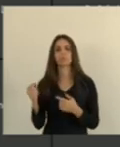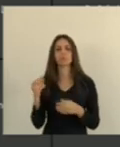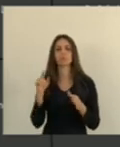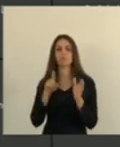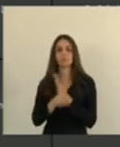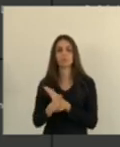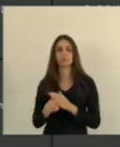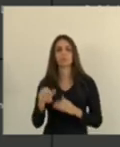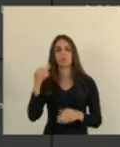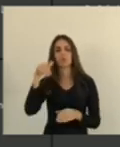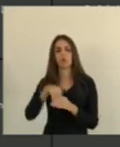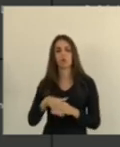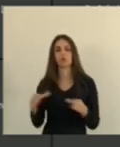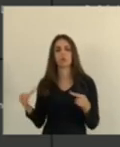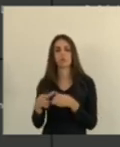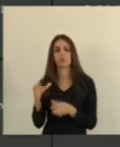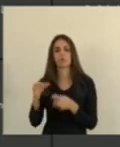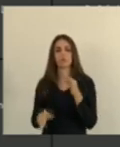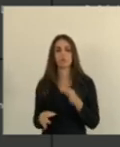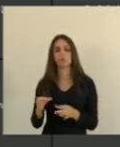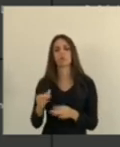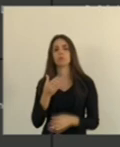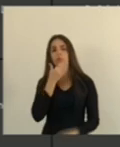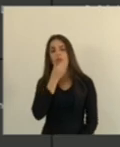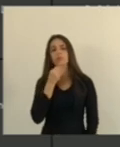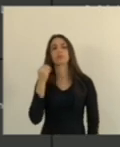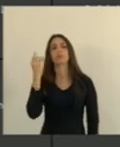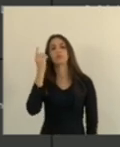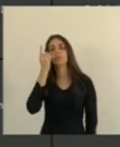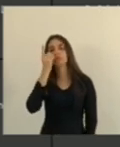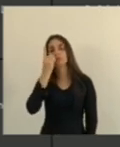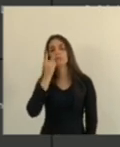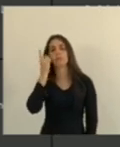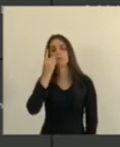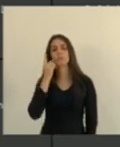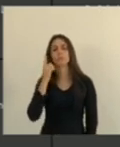comissão de justiça com o voto deputado doutor emílio mamérico